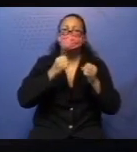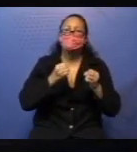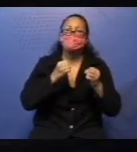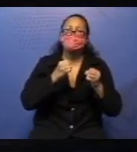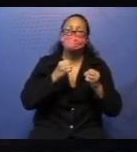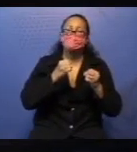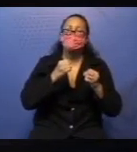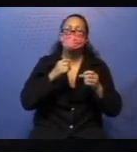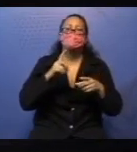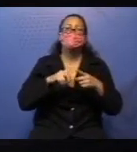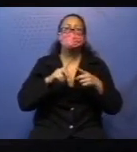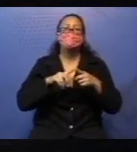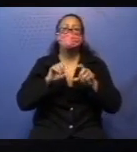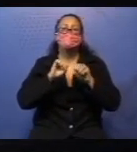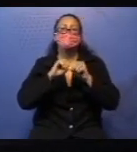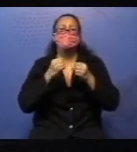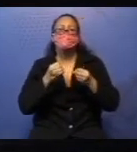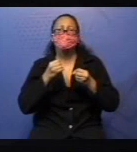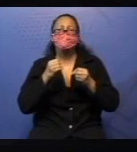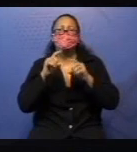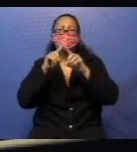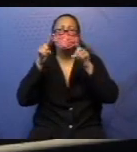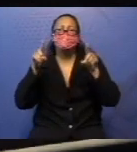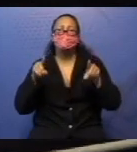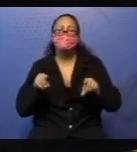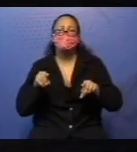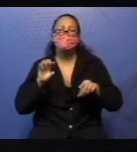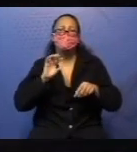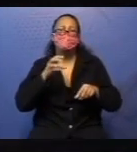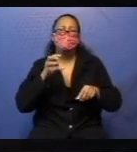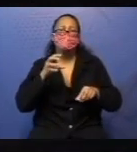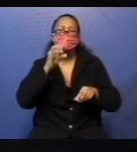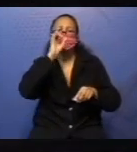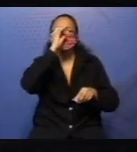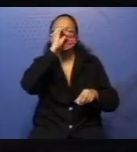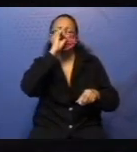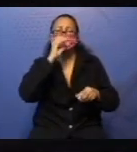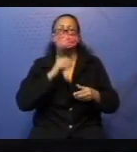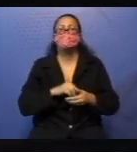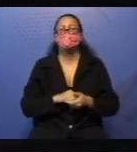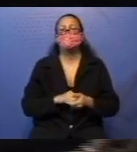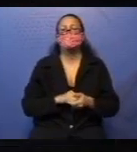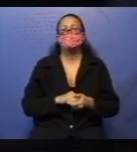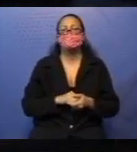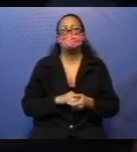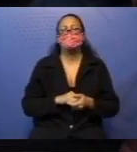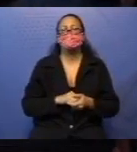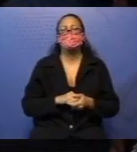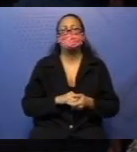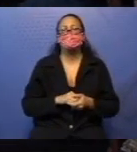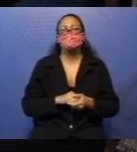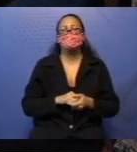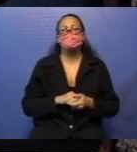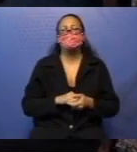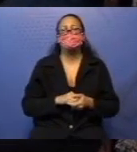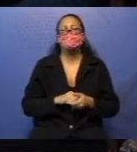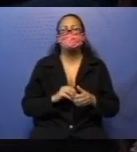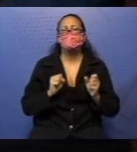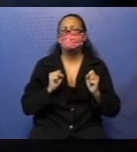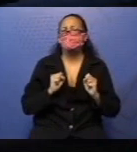de quebrar o porquinho, o cofrinho? Que intenção que ele tinha? É possível